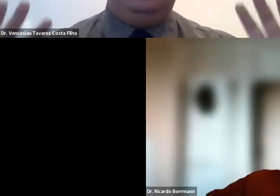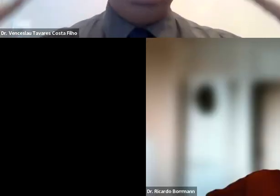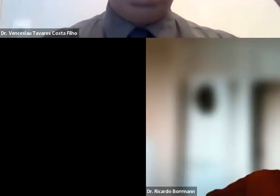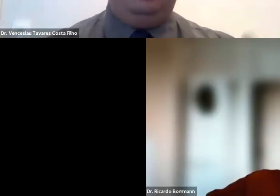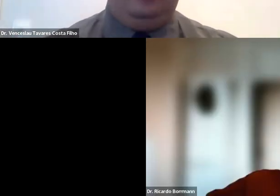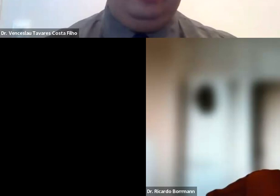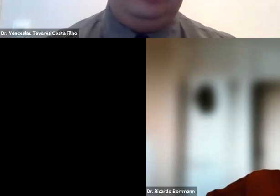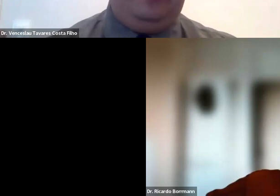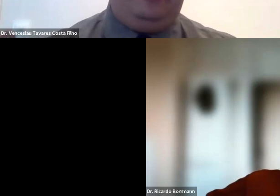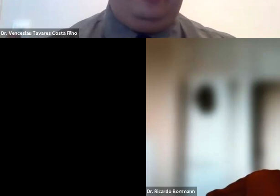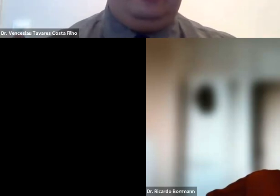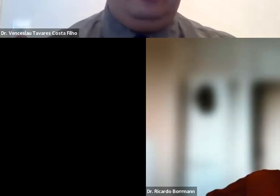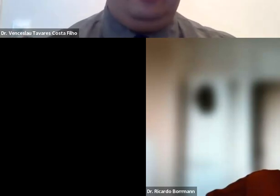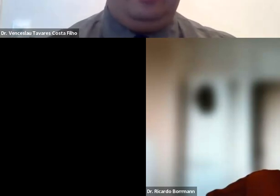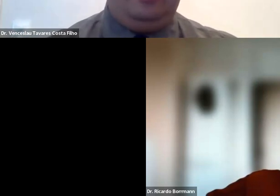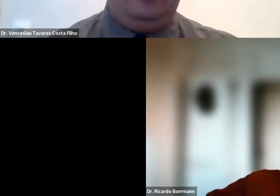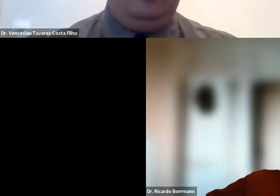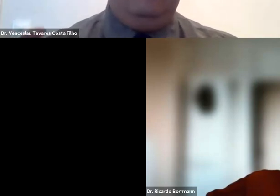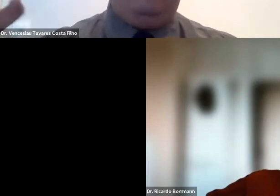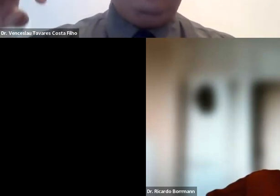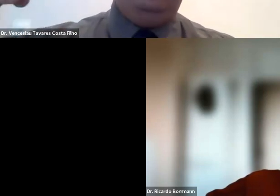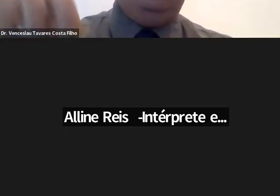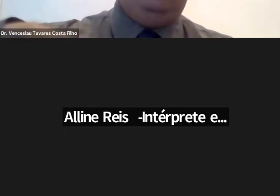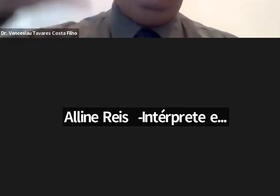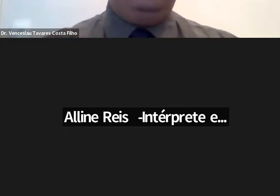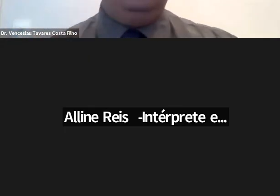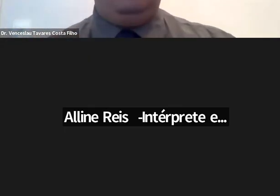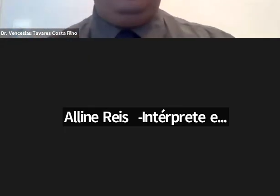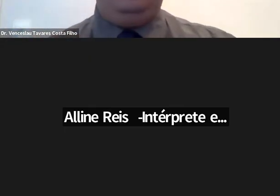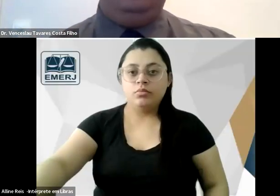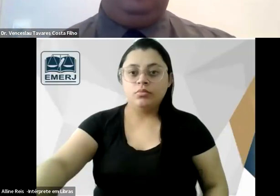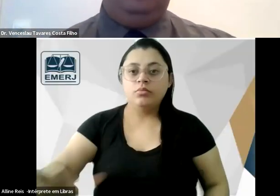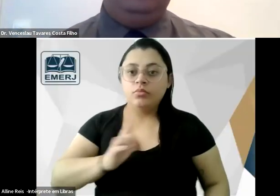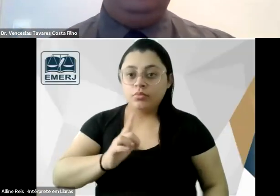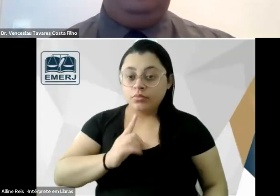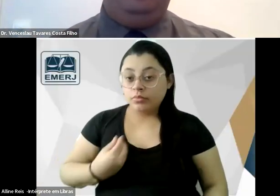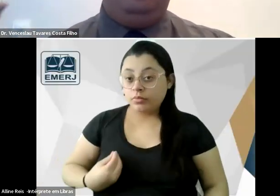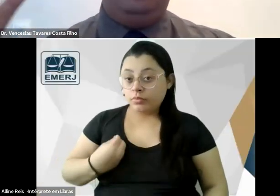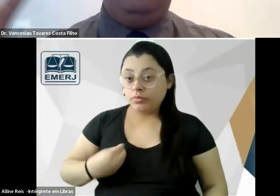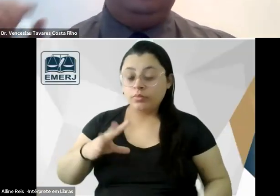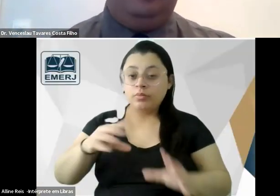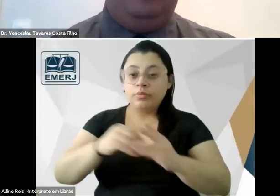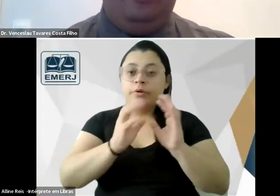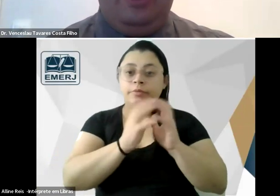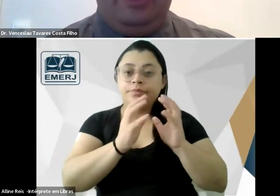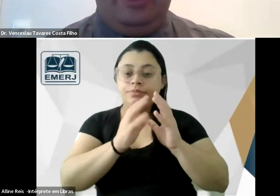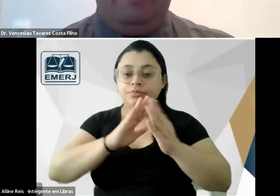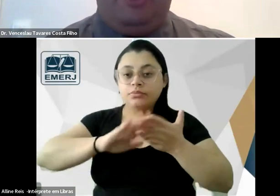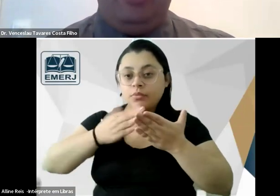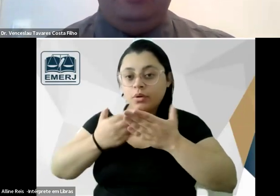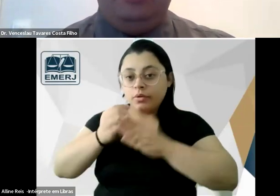já existia no Recife e fora do grupo que a gente chamaria da escola do Recife porque por exemplo